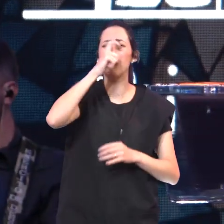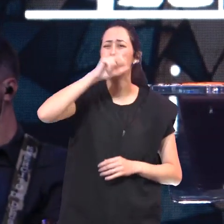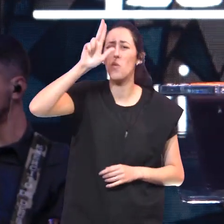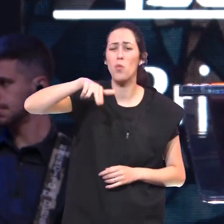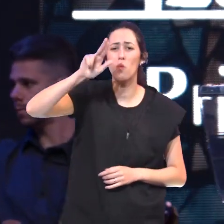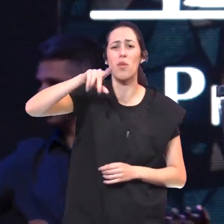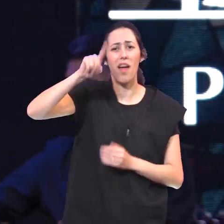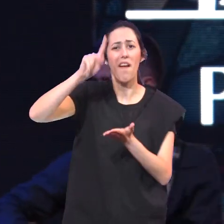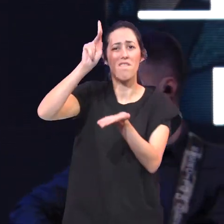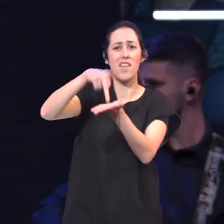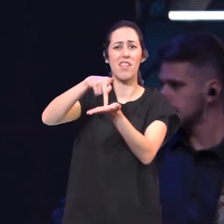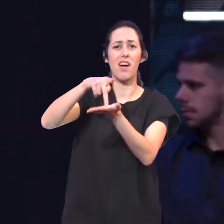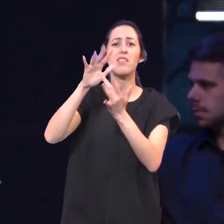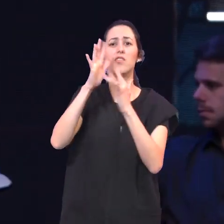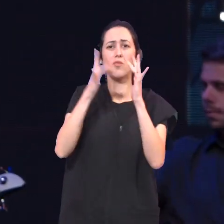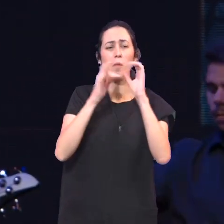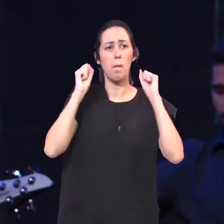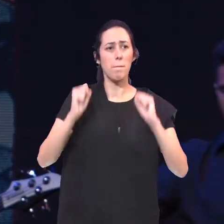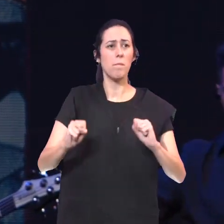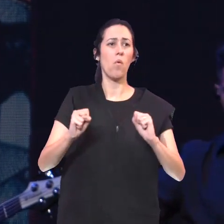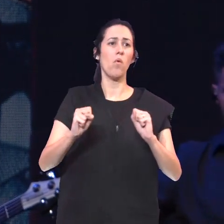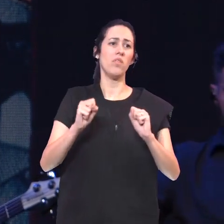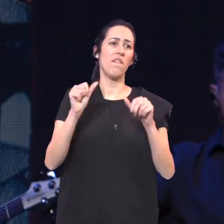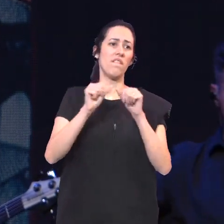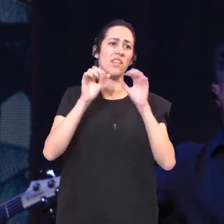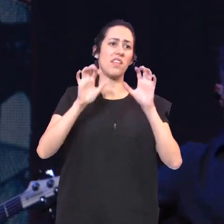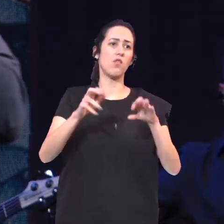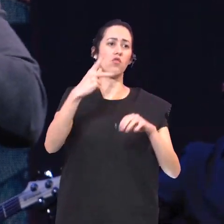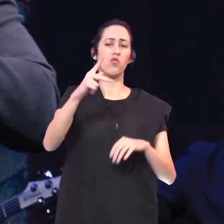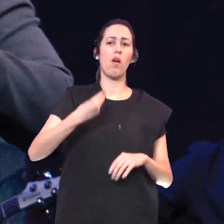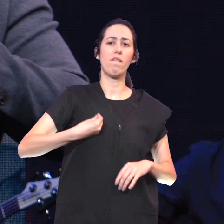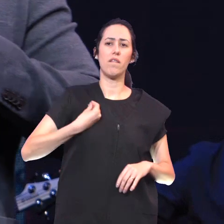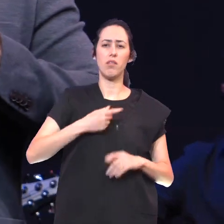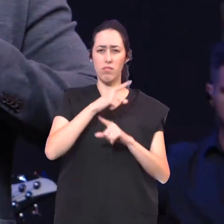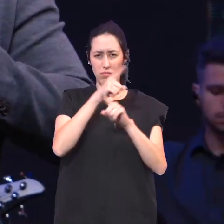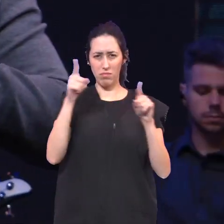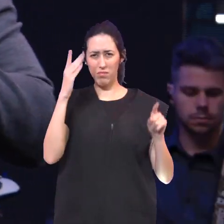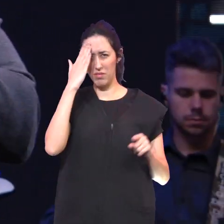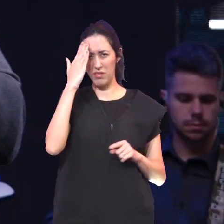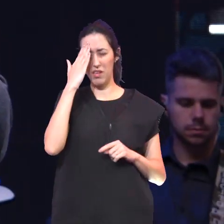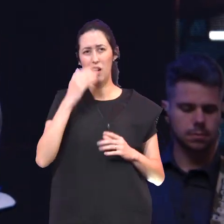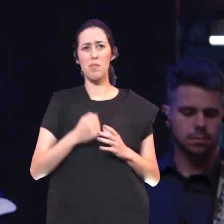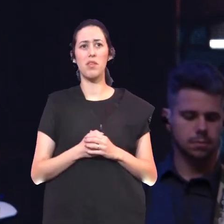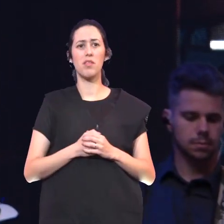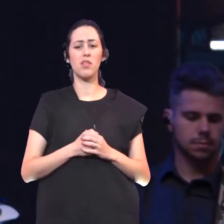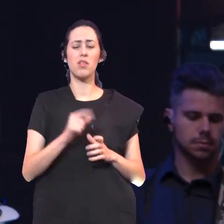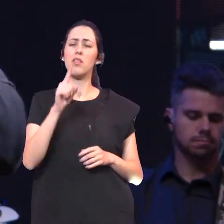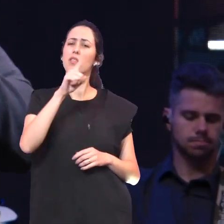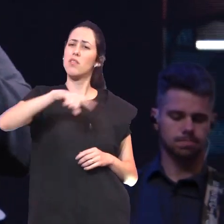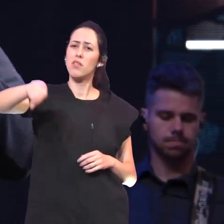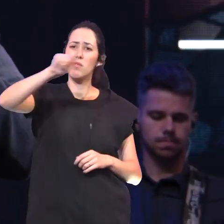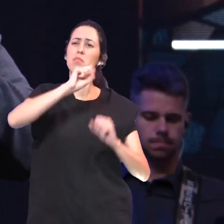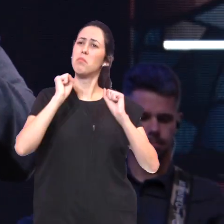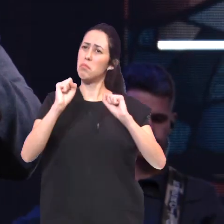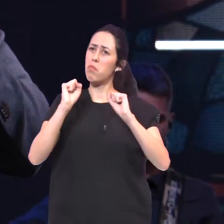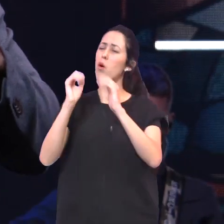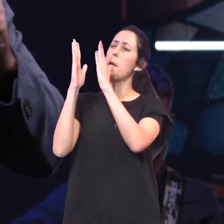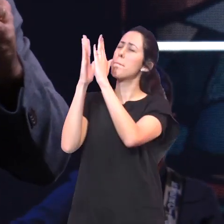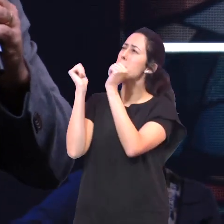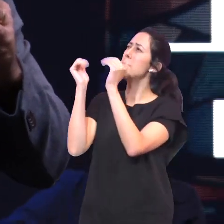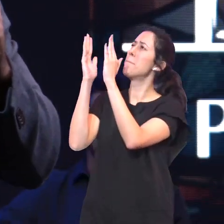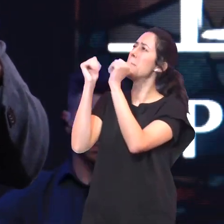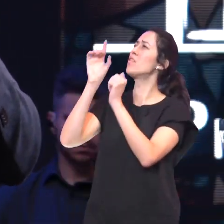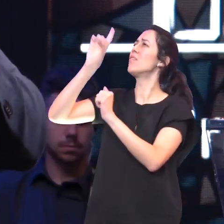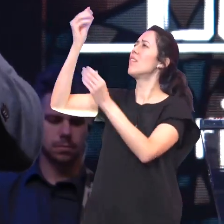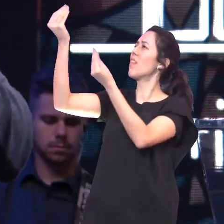E Ele pode fazer isso Na sua vida E sabe irmãos Não há nada de errado De a gente pedir ao Senhor Me